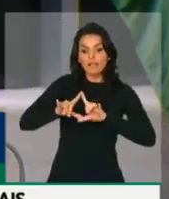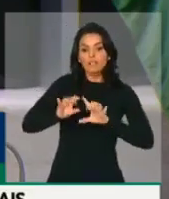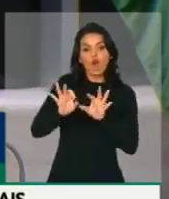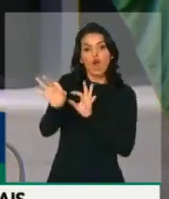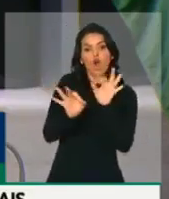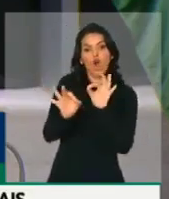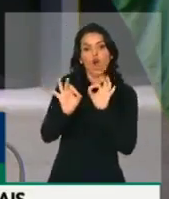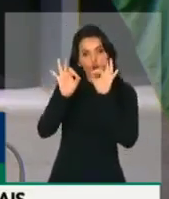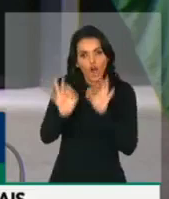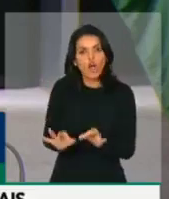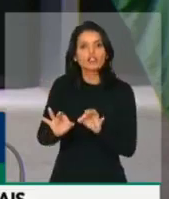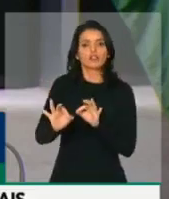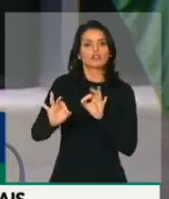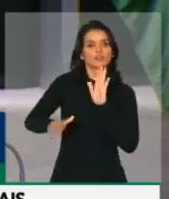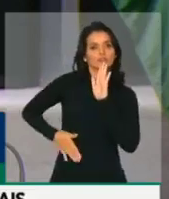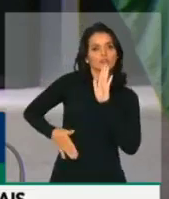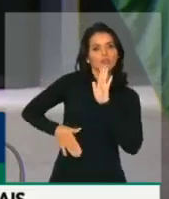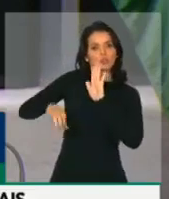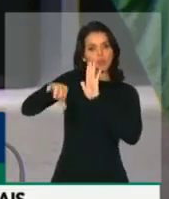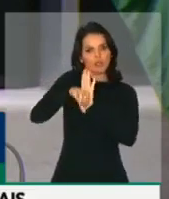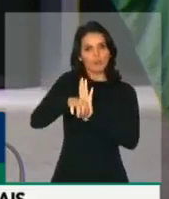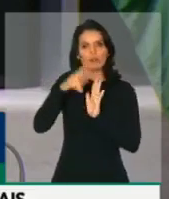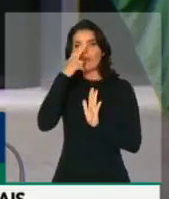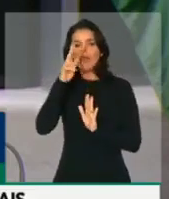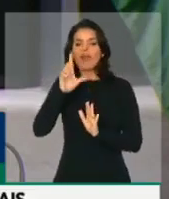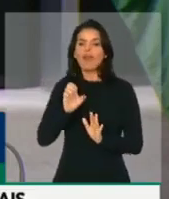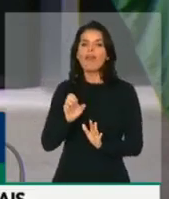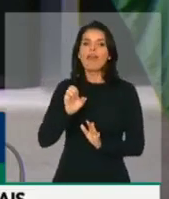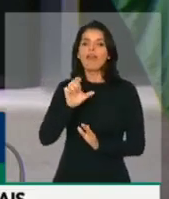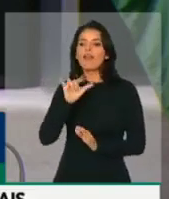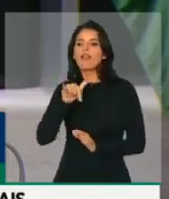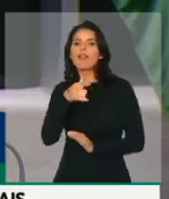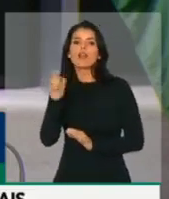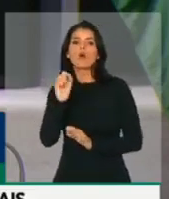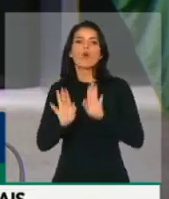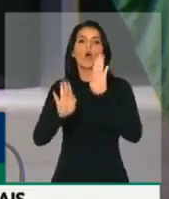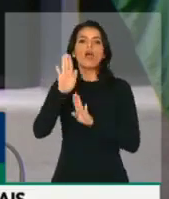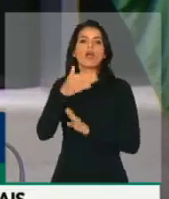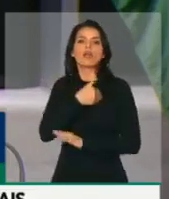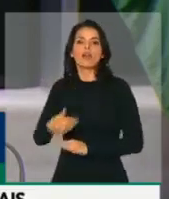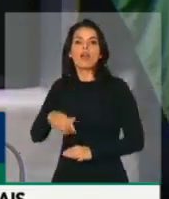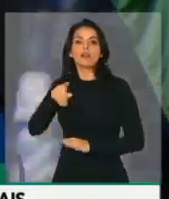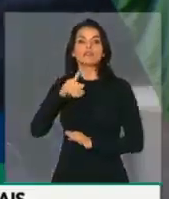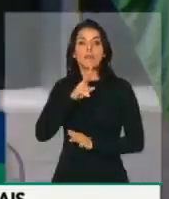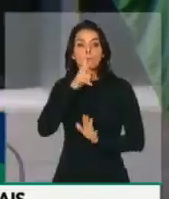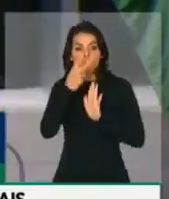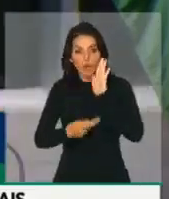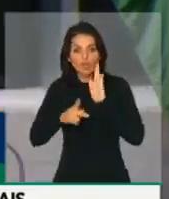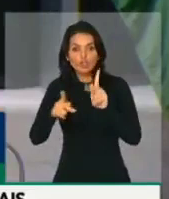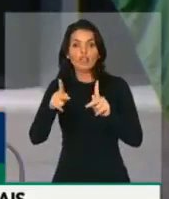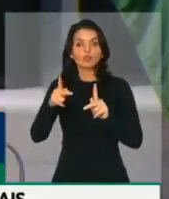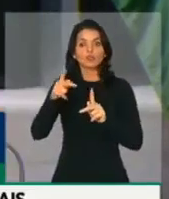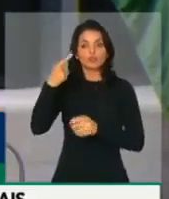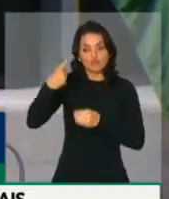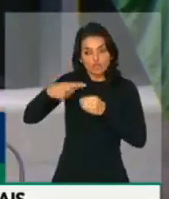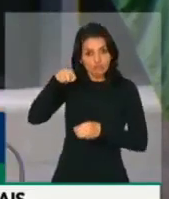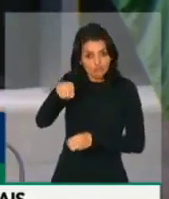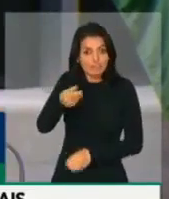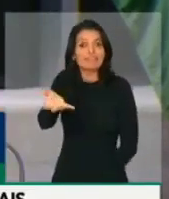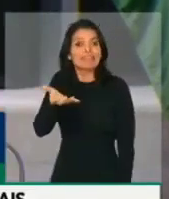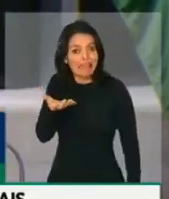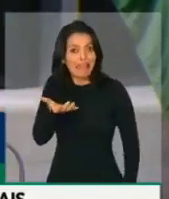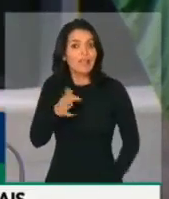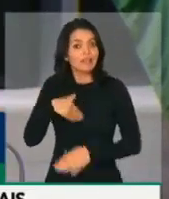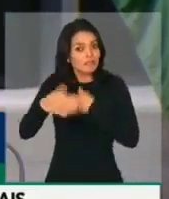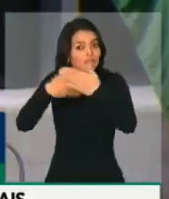A ordem do crime. A ordem de um Estado leiloado. Isto é um projeto de poder. Isto é um projeto de cidade. Eu quero chamar